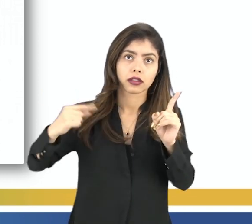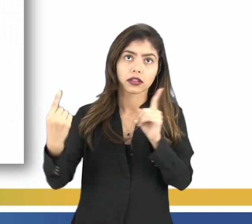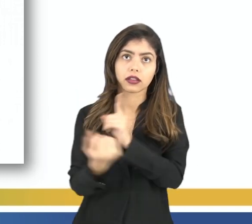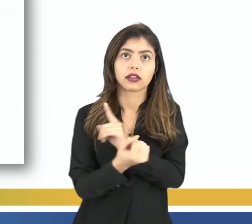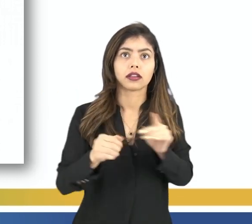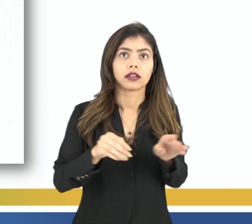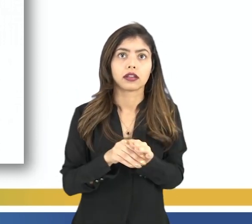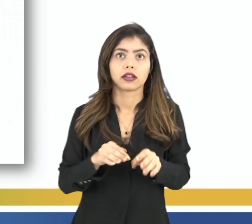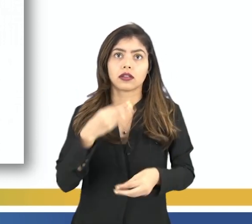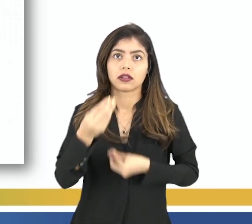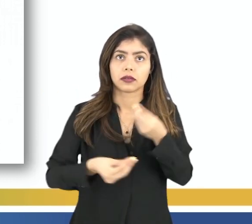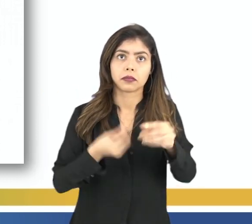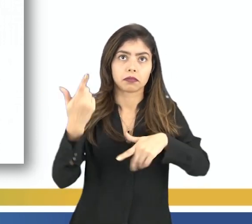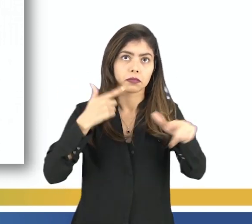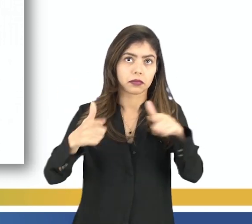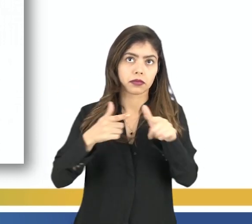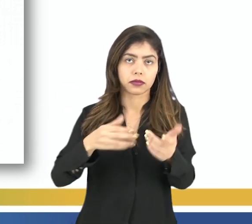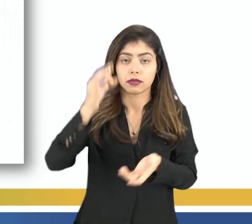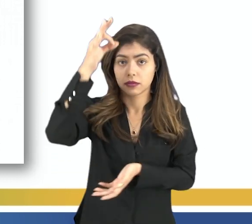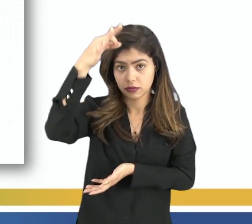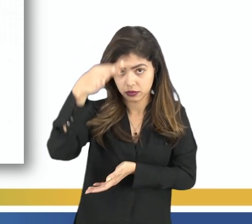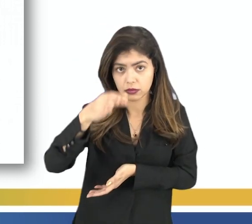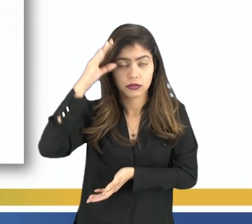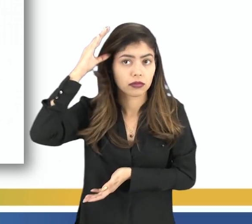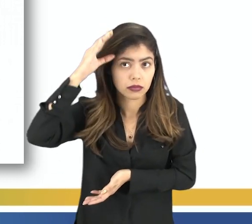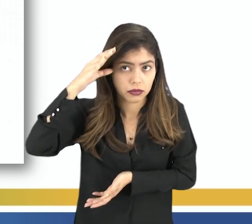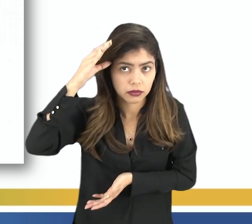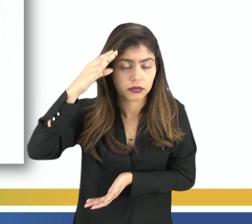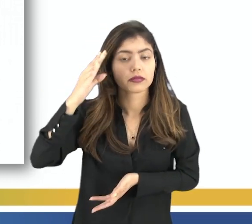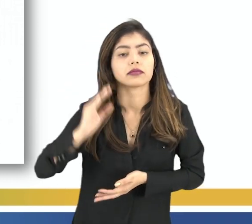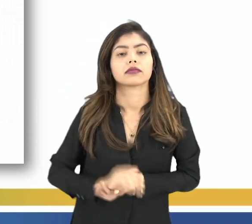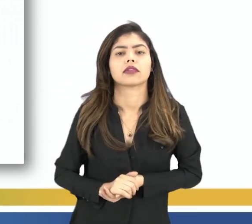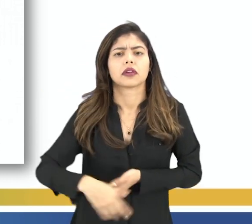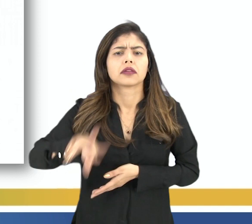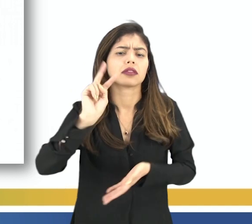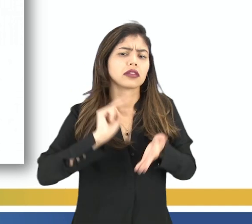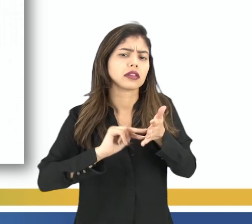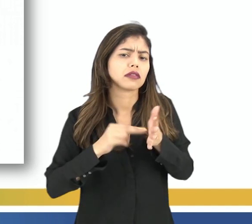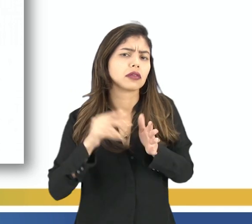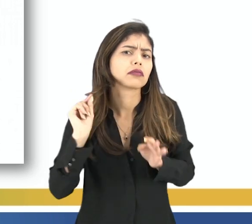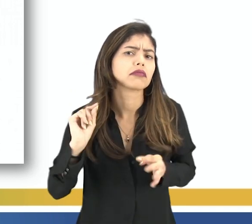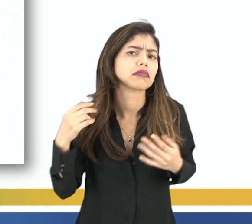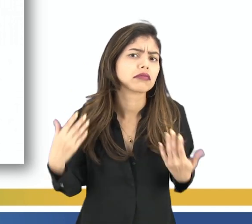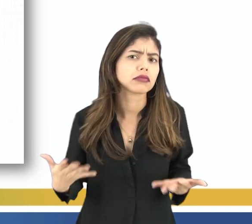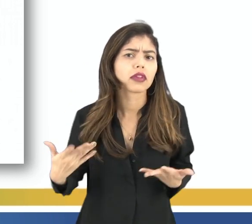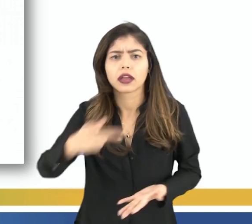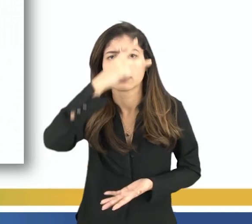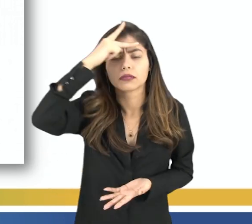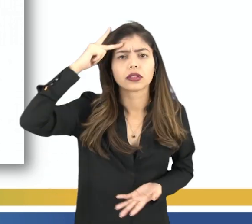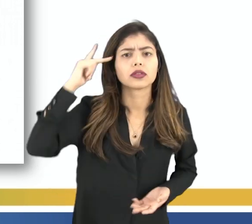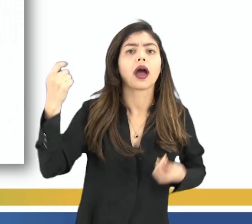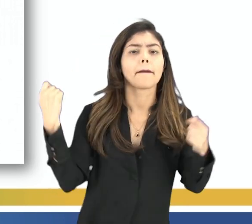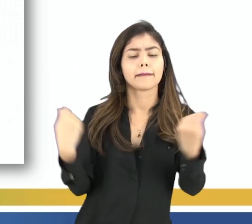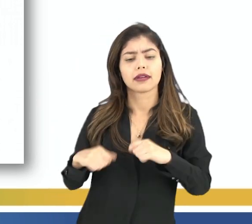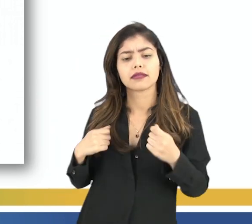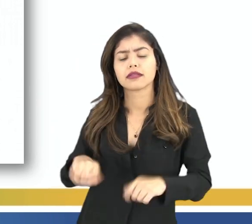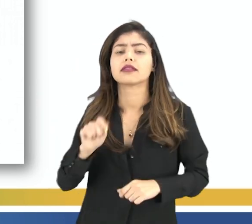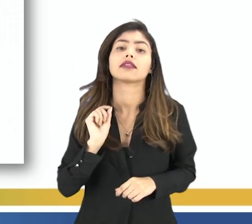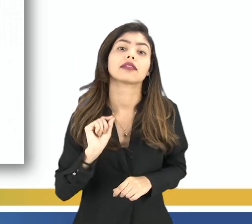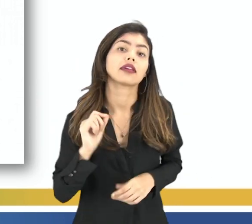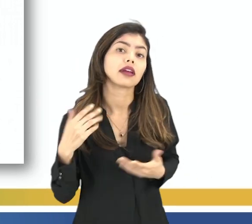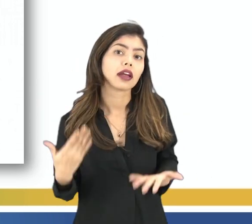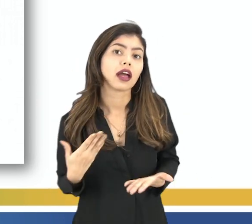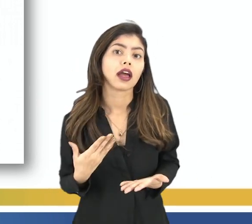ciclo com um trabalho adequado e consciente. O que isso quer dizer? As pessoas, elas precisam ser